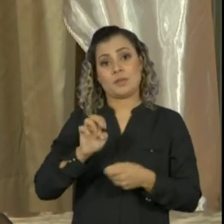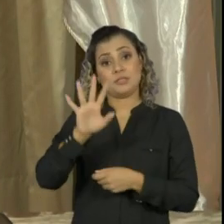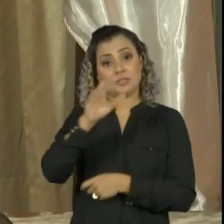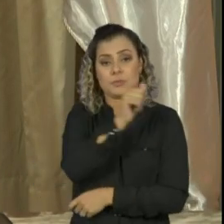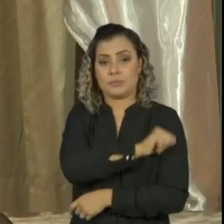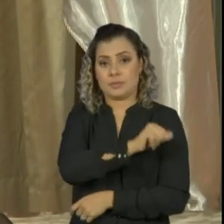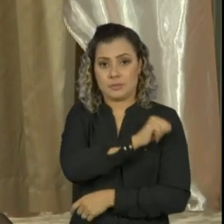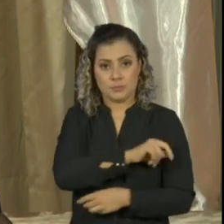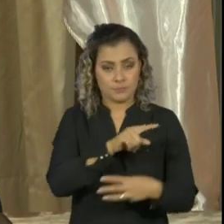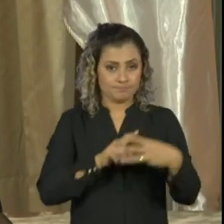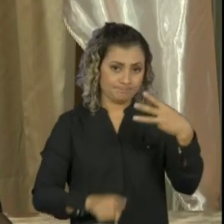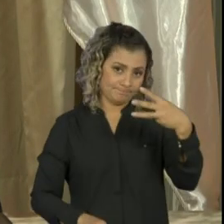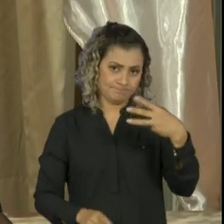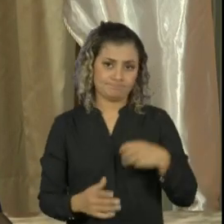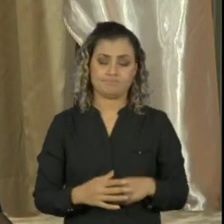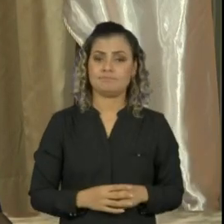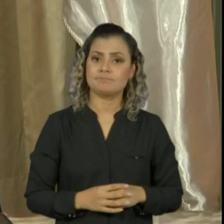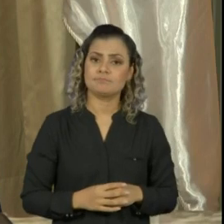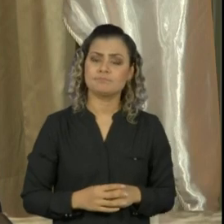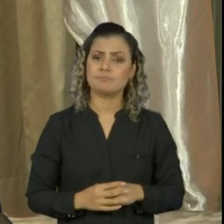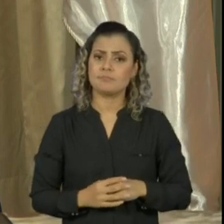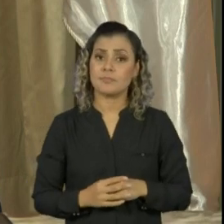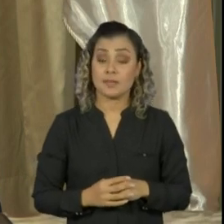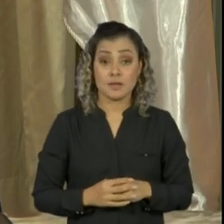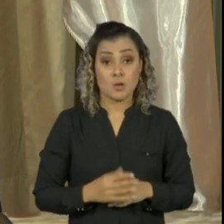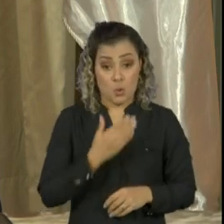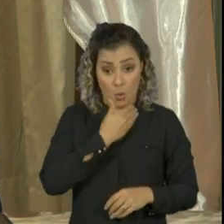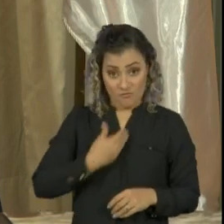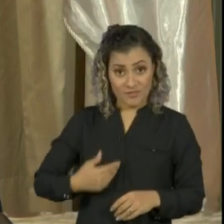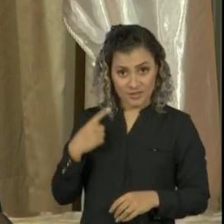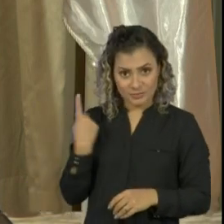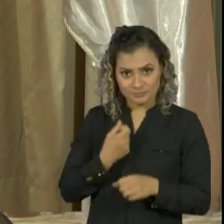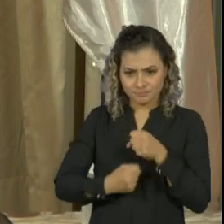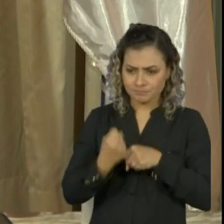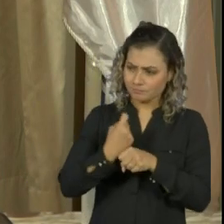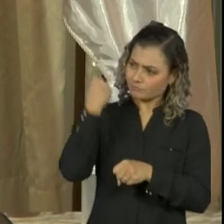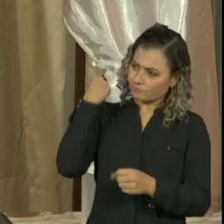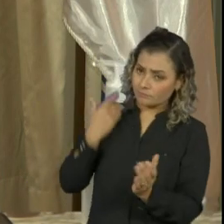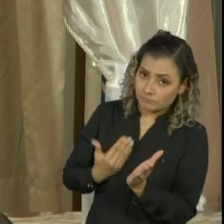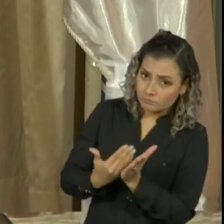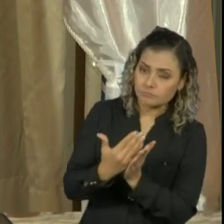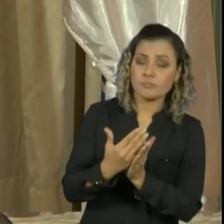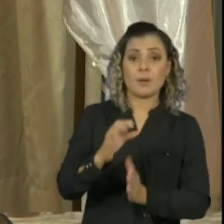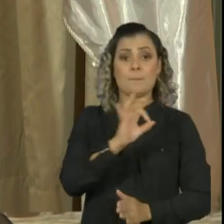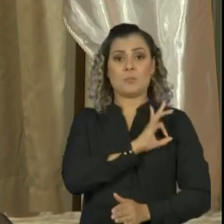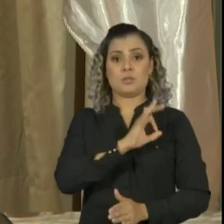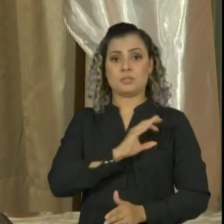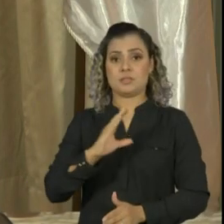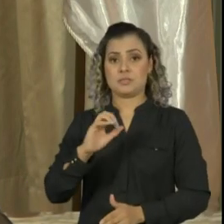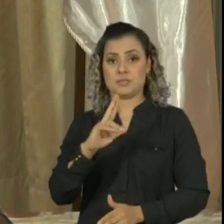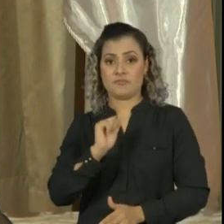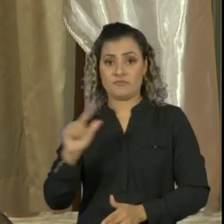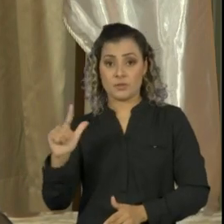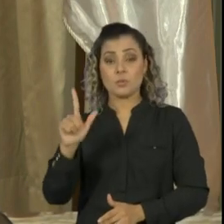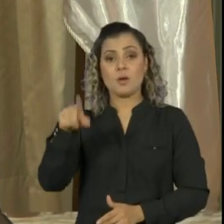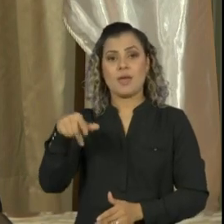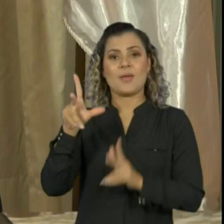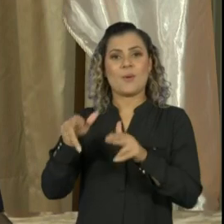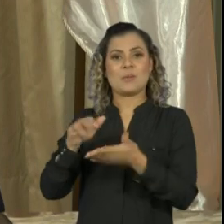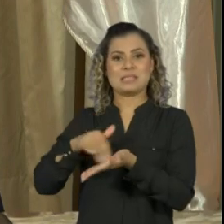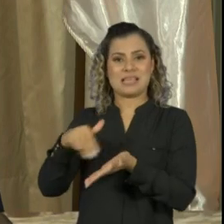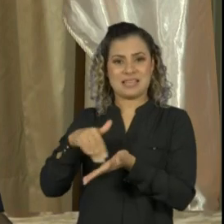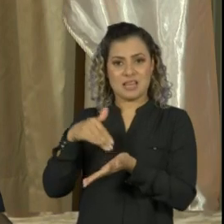Rio de Janeiro. Nós, no nosso governo, ano passado, a Polícia Civil ganhou status de secretaria,